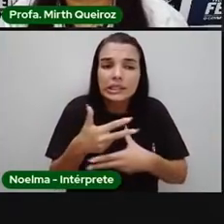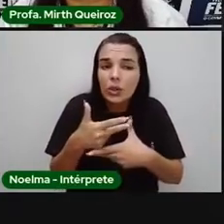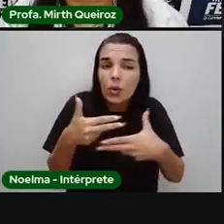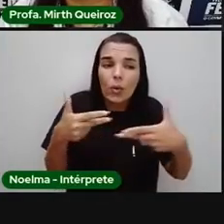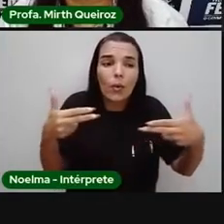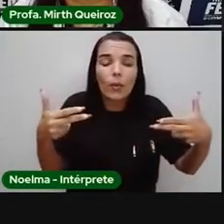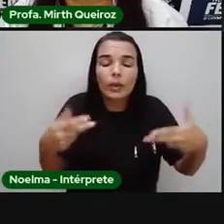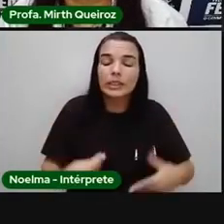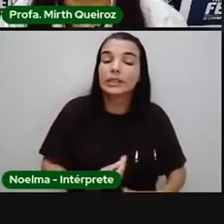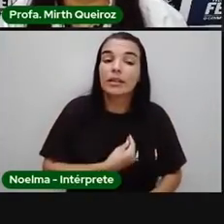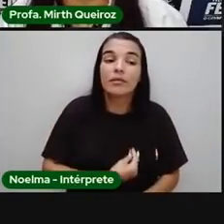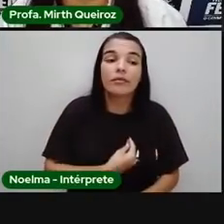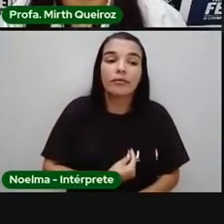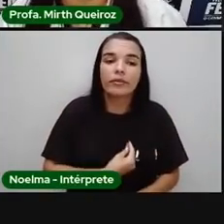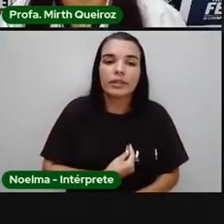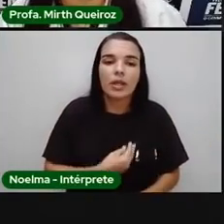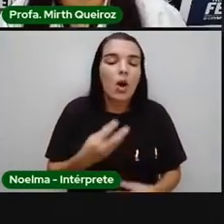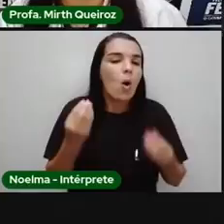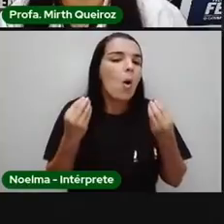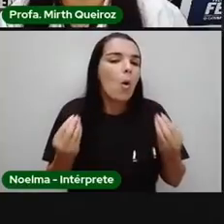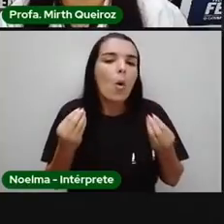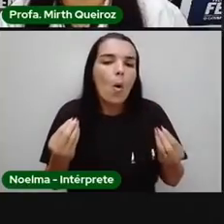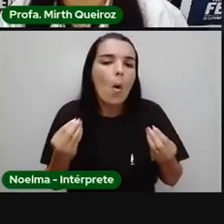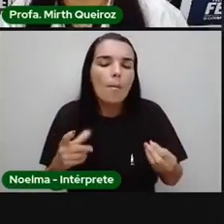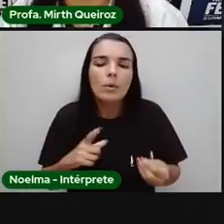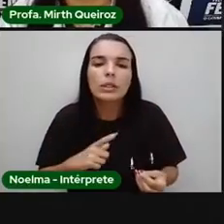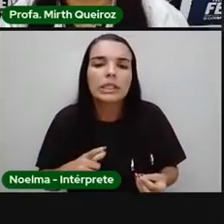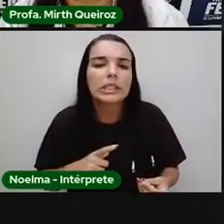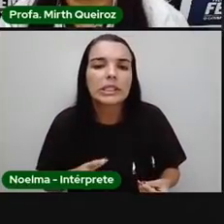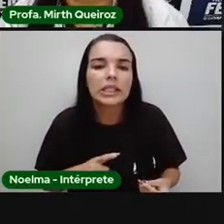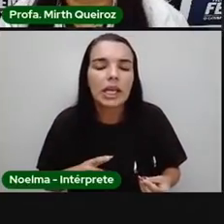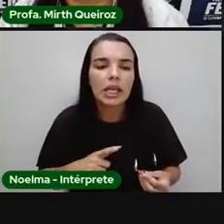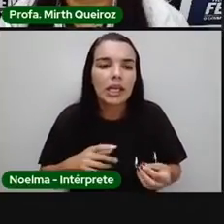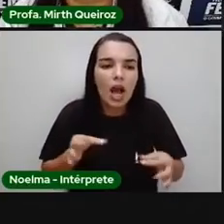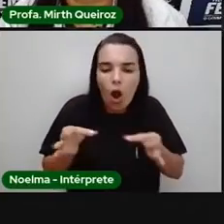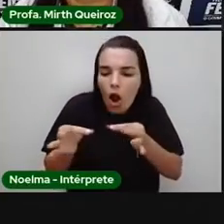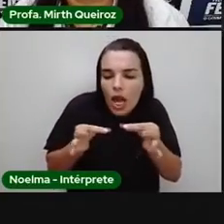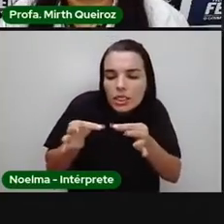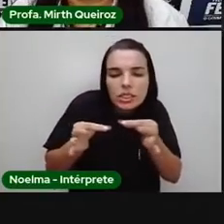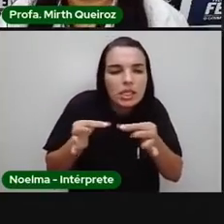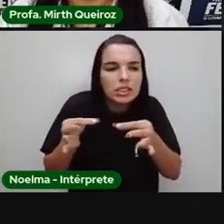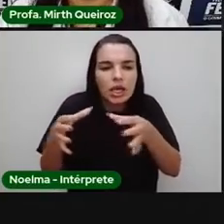considerado um ser vivo? Como é que eles vivem? Como é que eles são organizados?